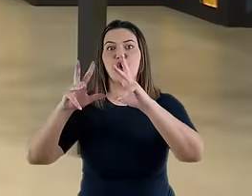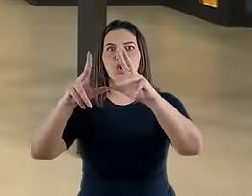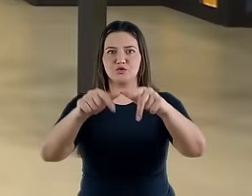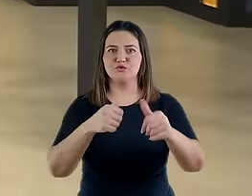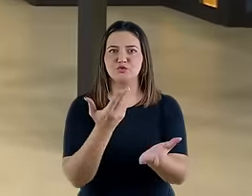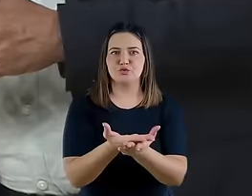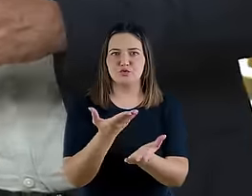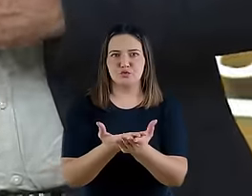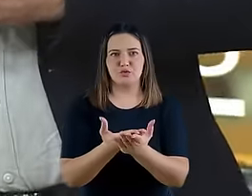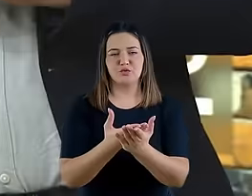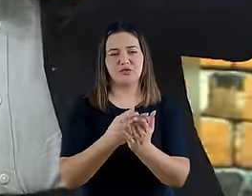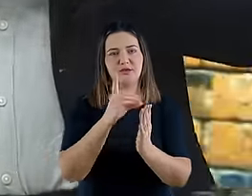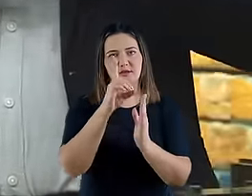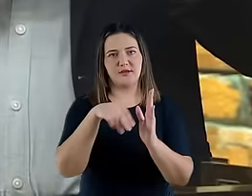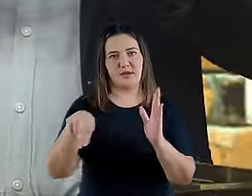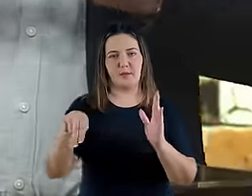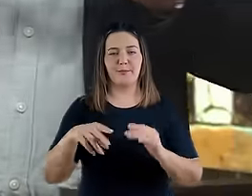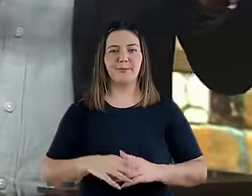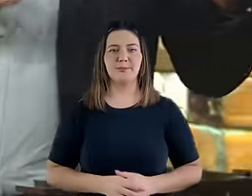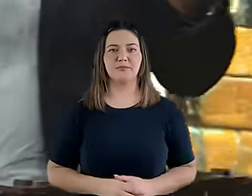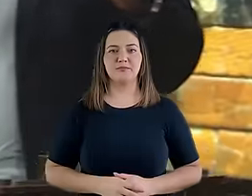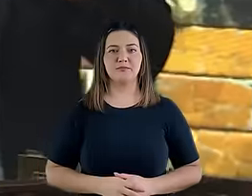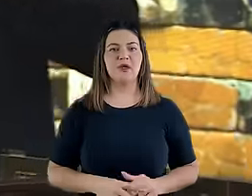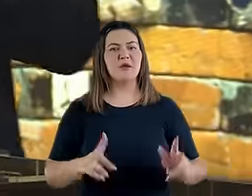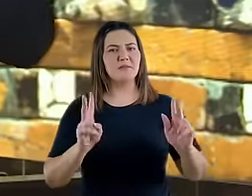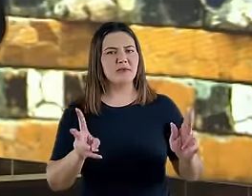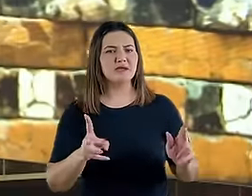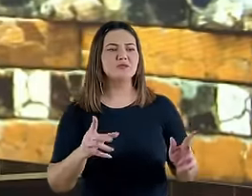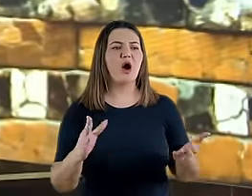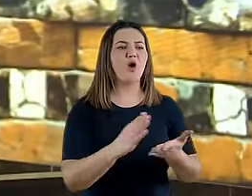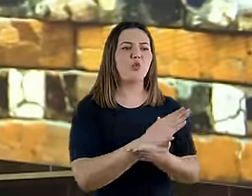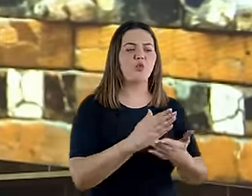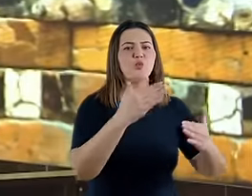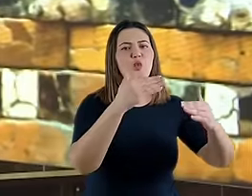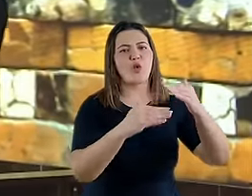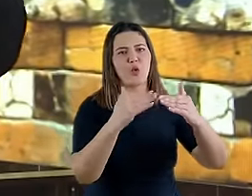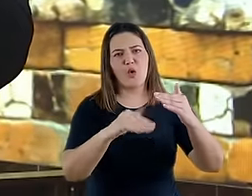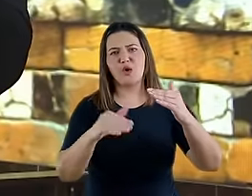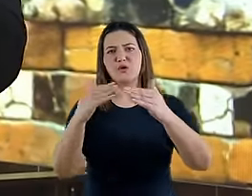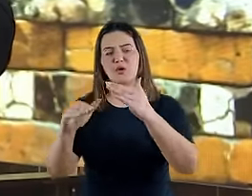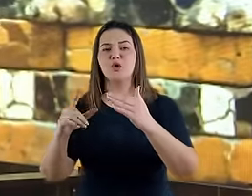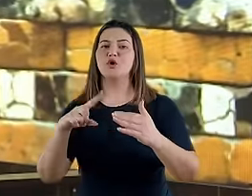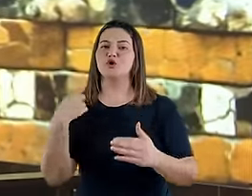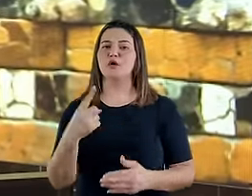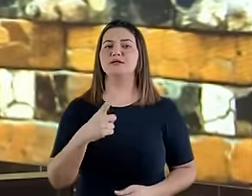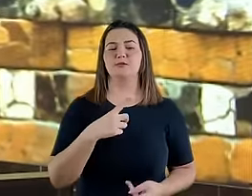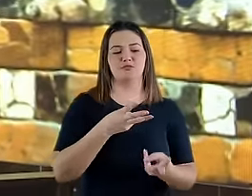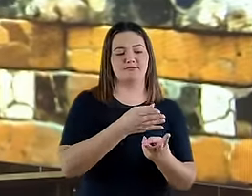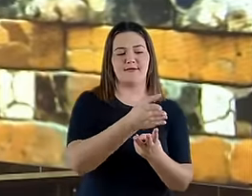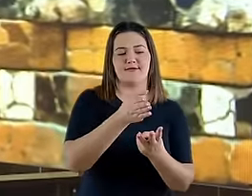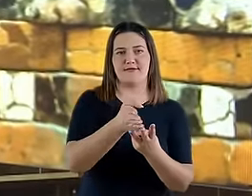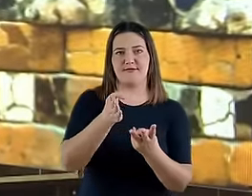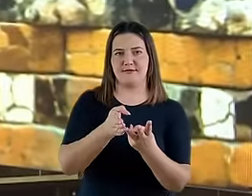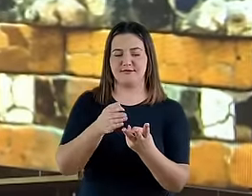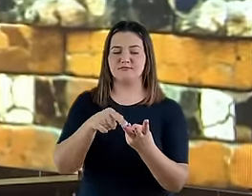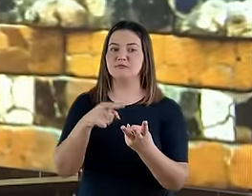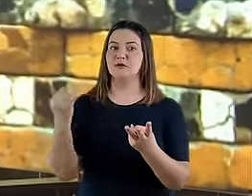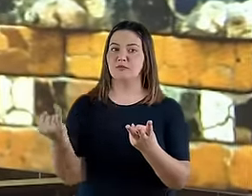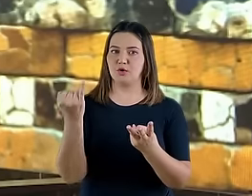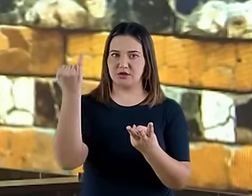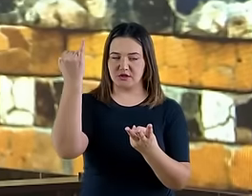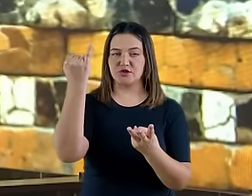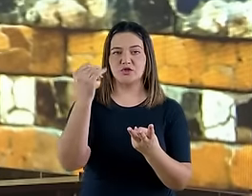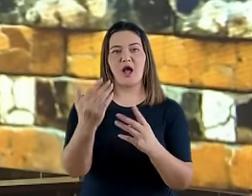estudiosos de Daniel. Agora, apesar dessas divergências, eu acho que nós podemos ter três diretrizes muito úteis que nos